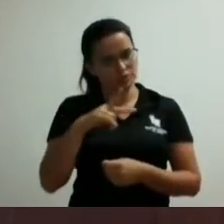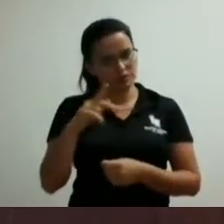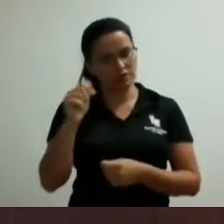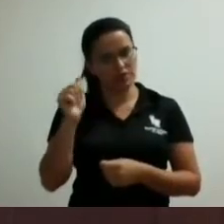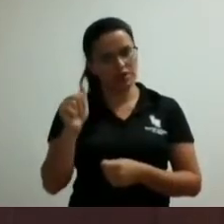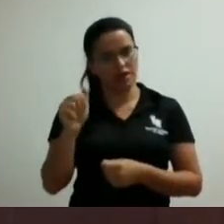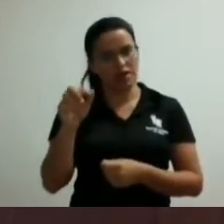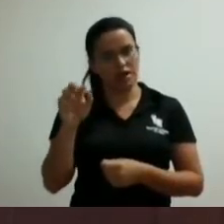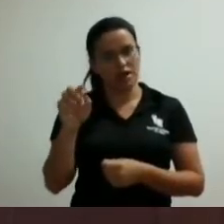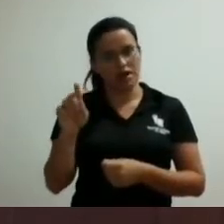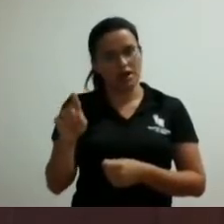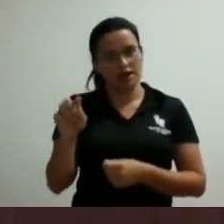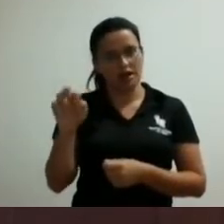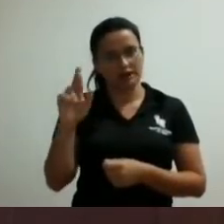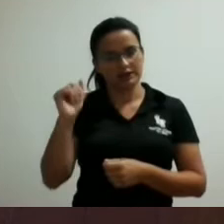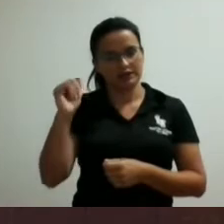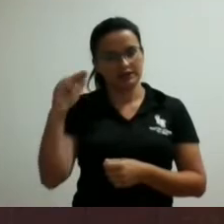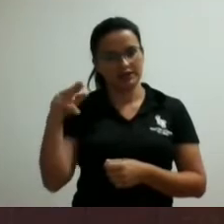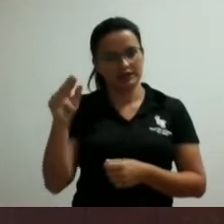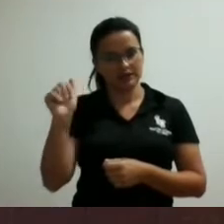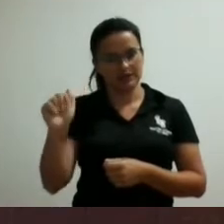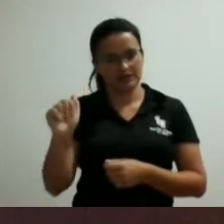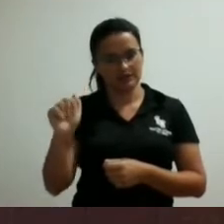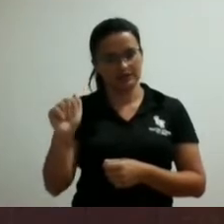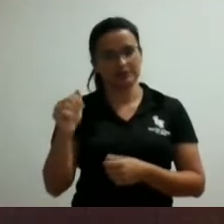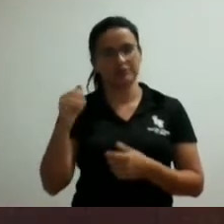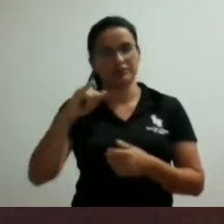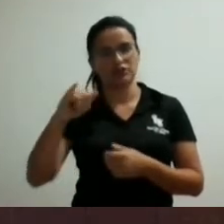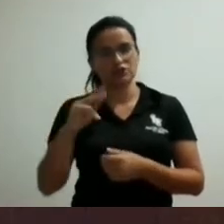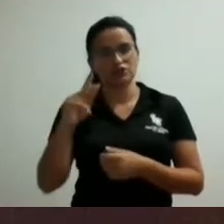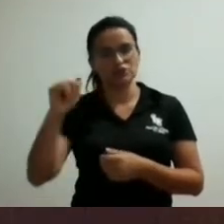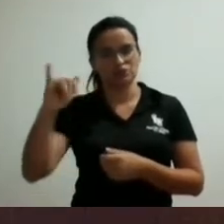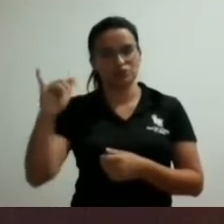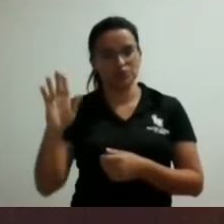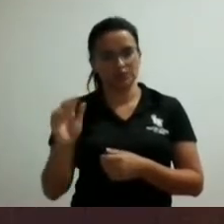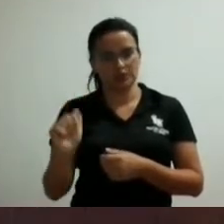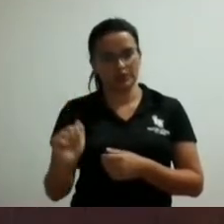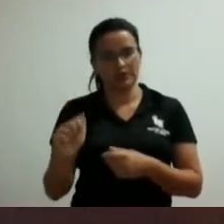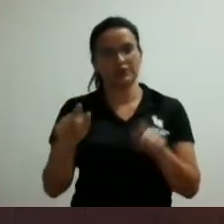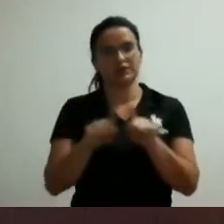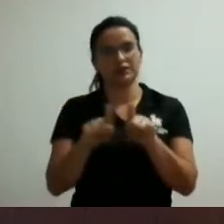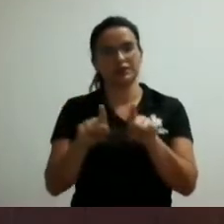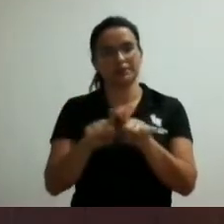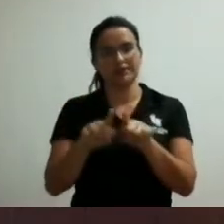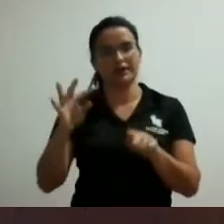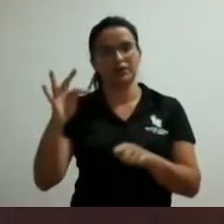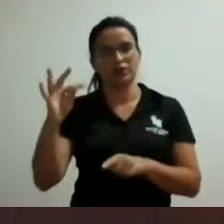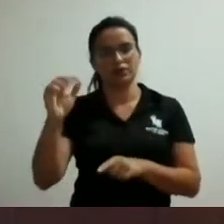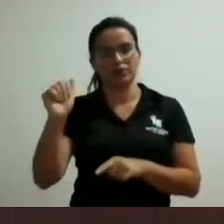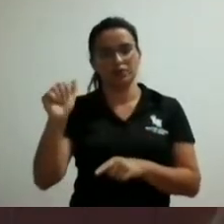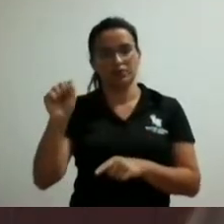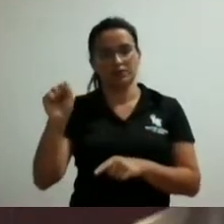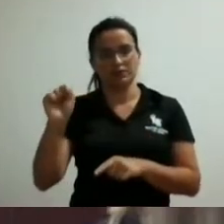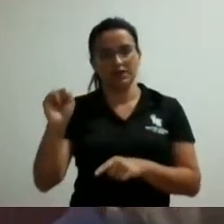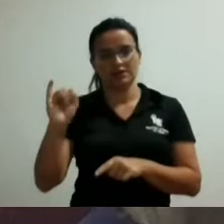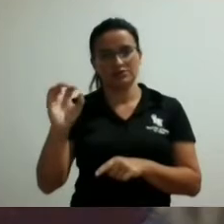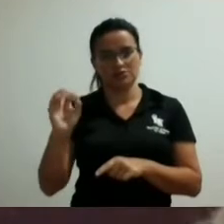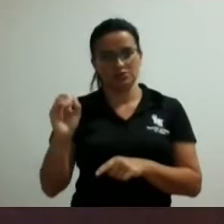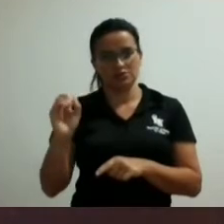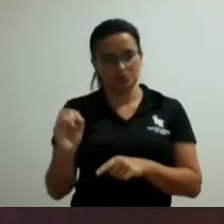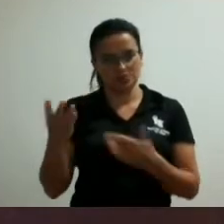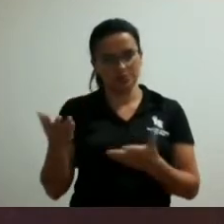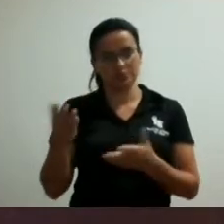a Júlia o Tasso a presença de vocês o Maurício nós conversamos ali ele